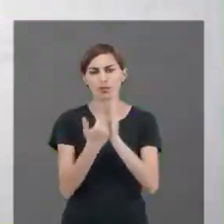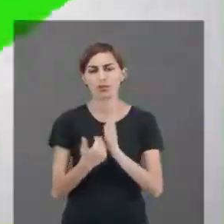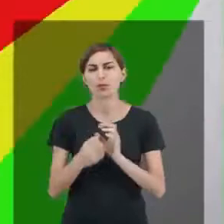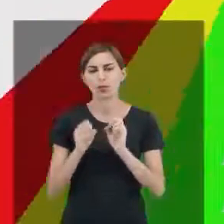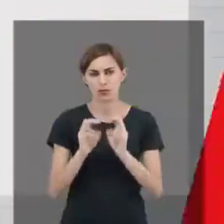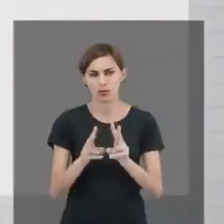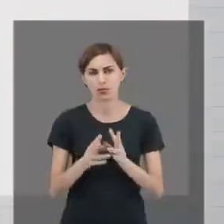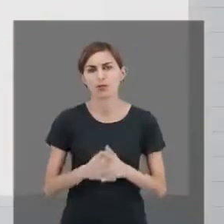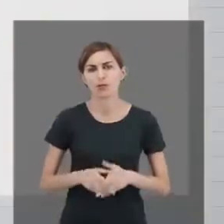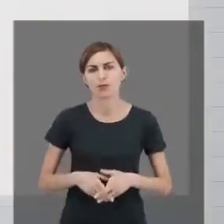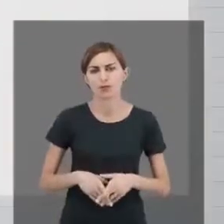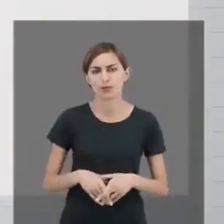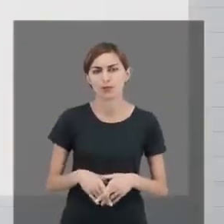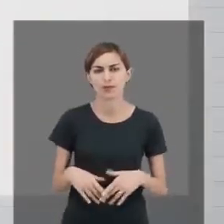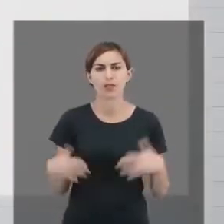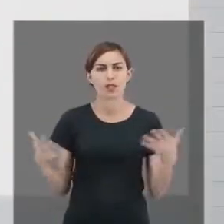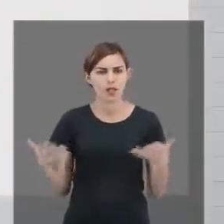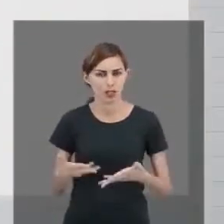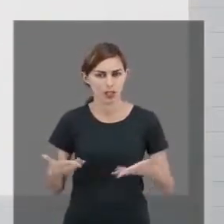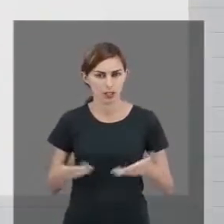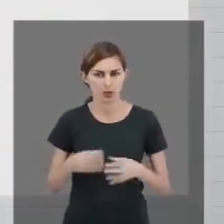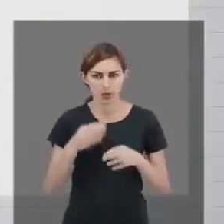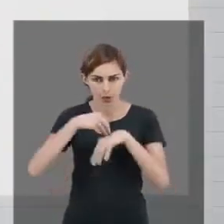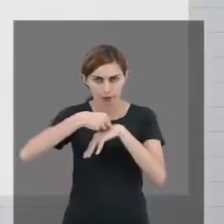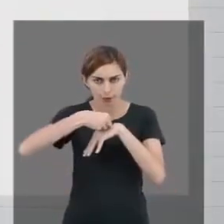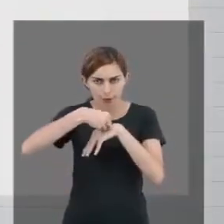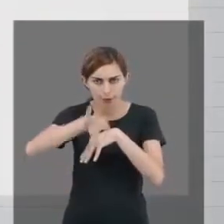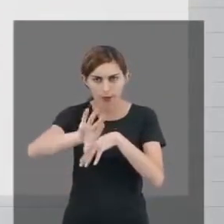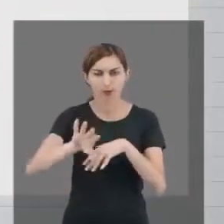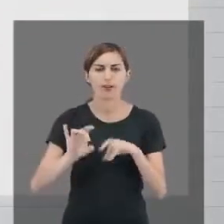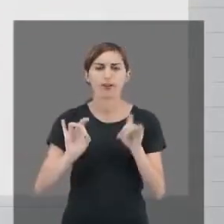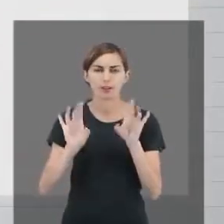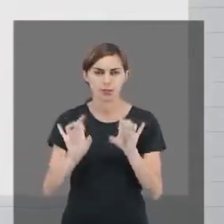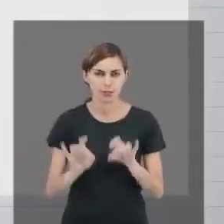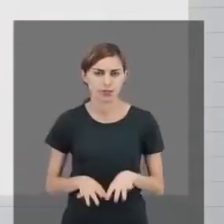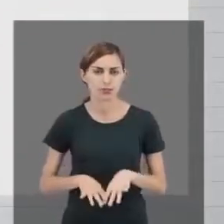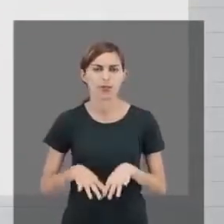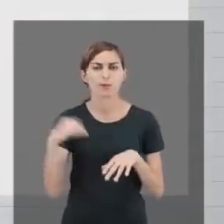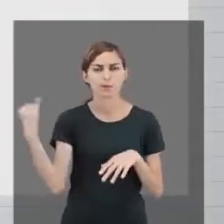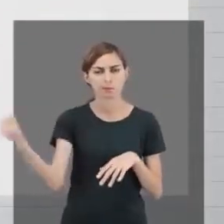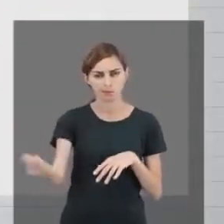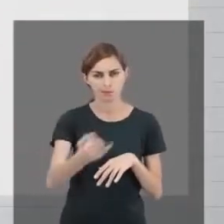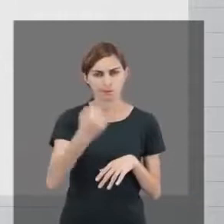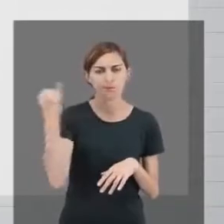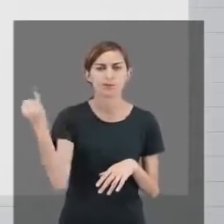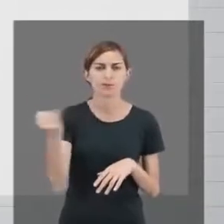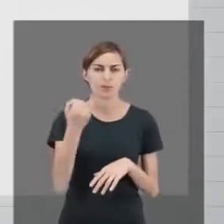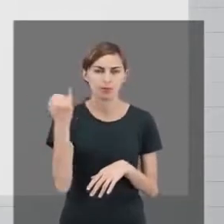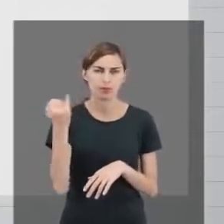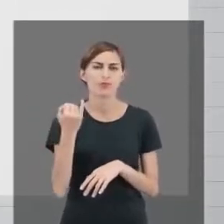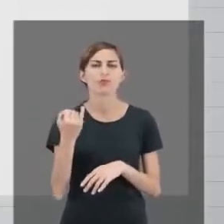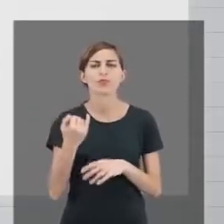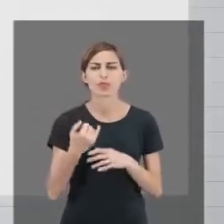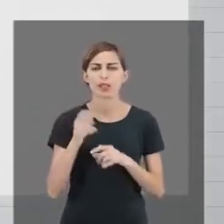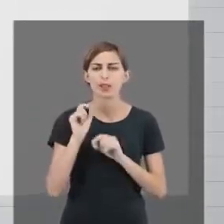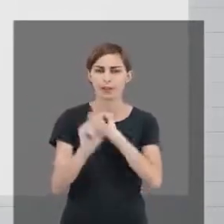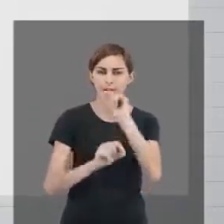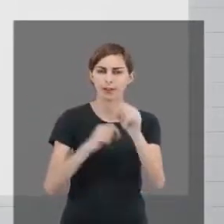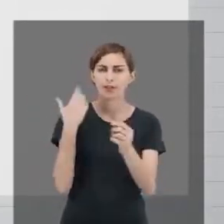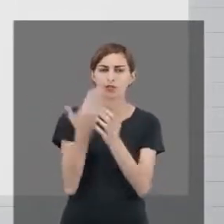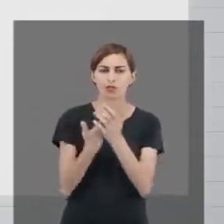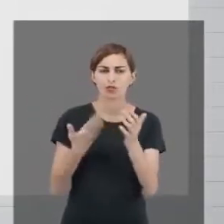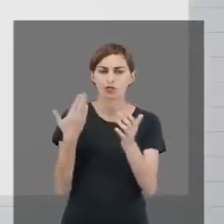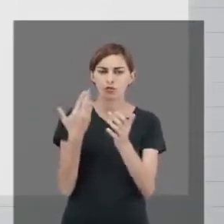Agora eu vou dar um recado especial, o que eu vou falar agora é muito importante para quem é